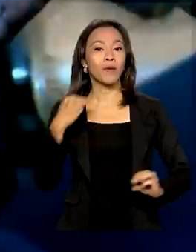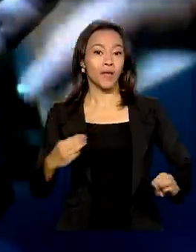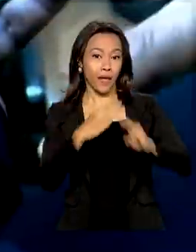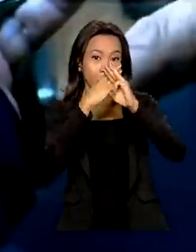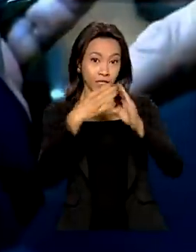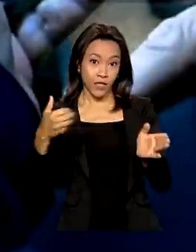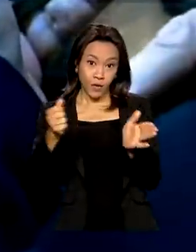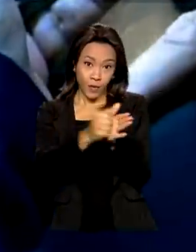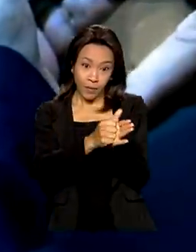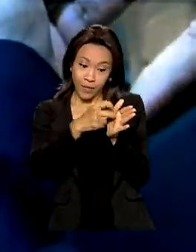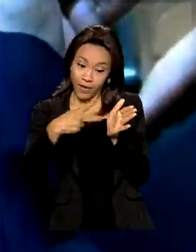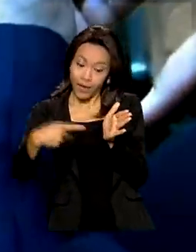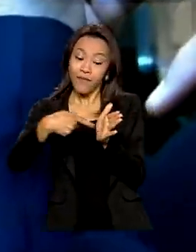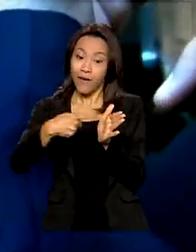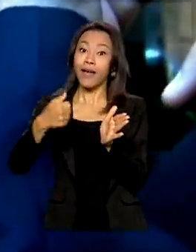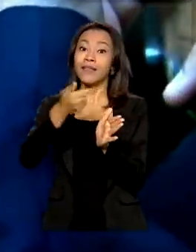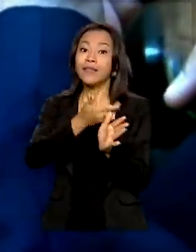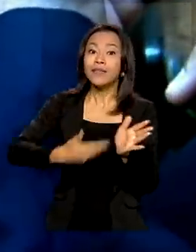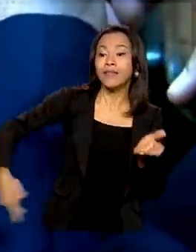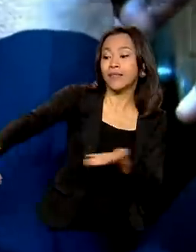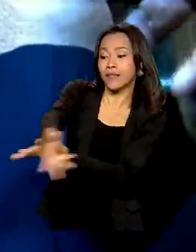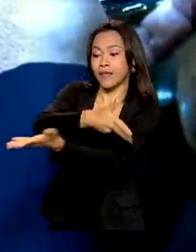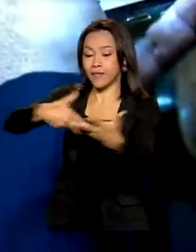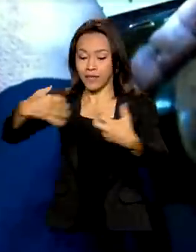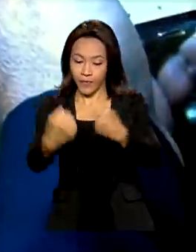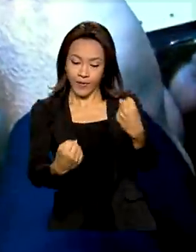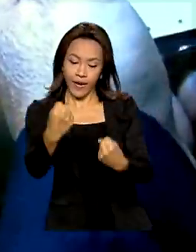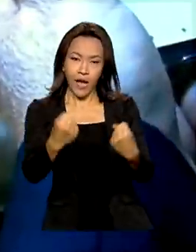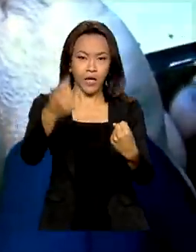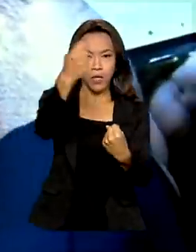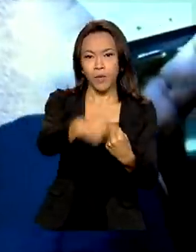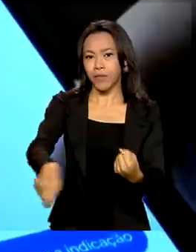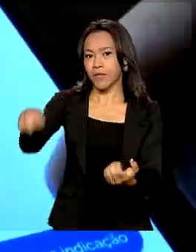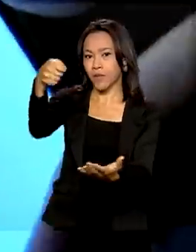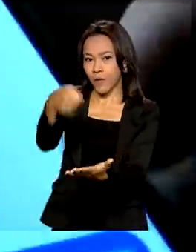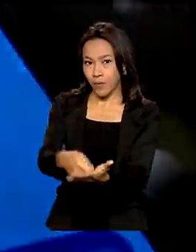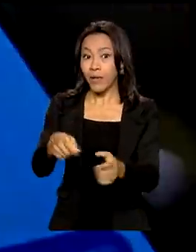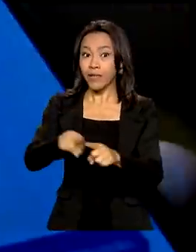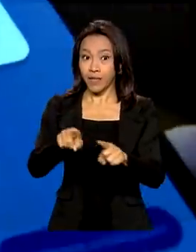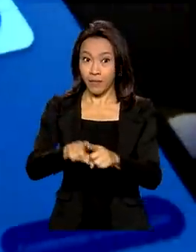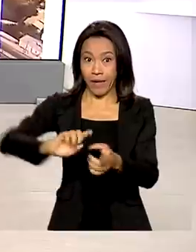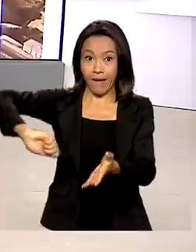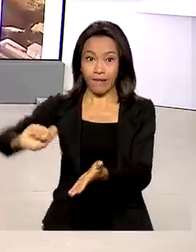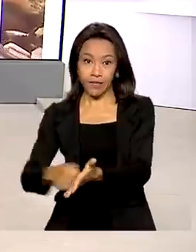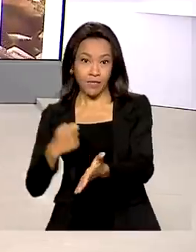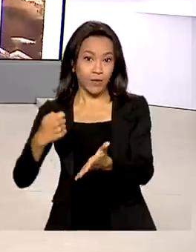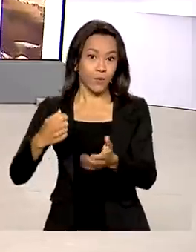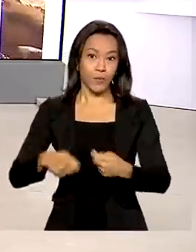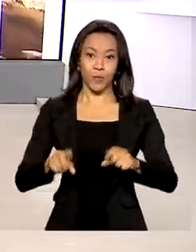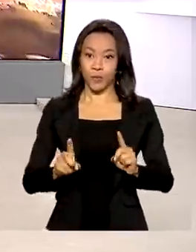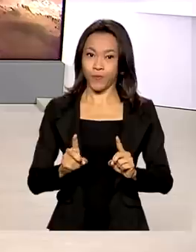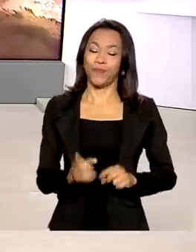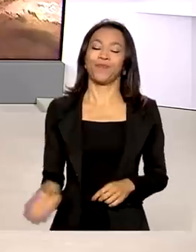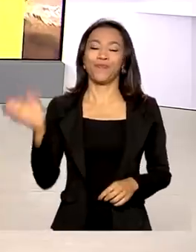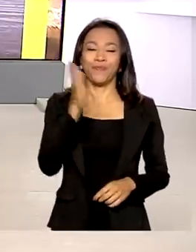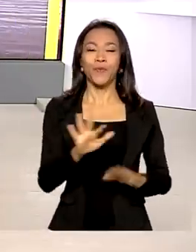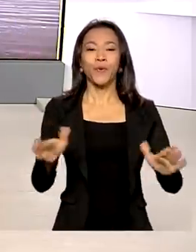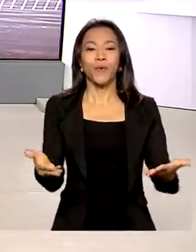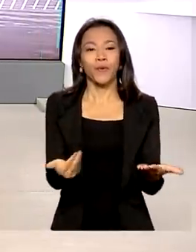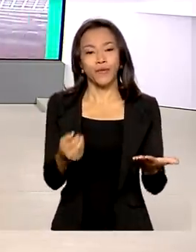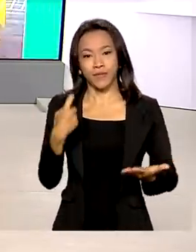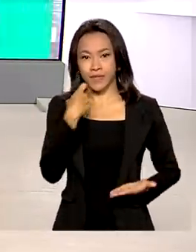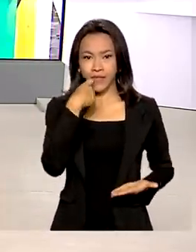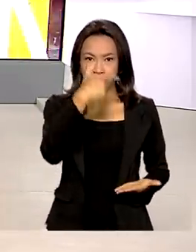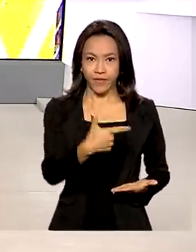permitir transferência de veículos sem taxa e sem reconhecimento de firma. Sexta-feira,